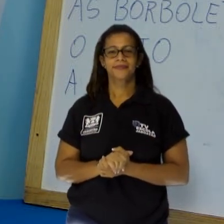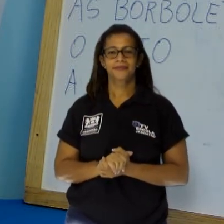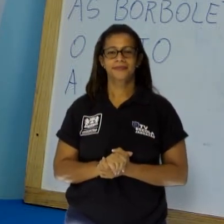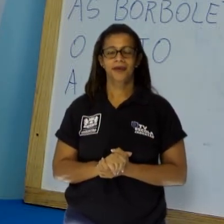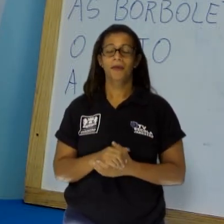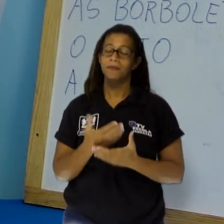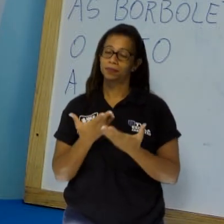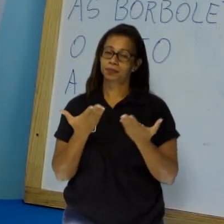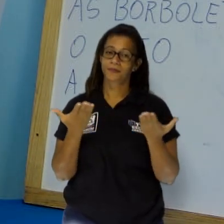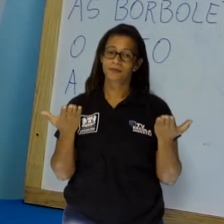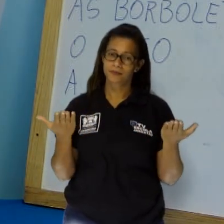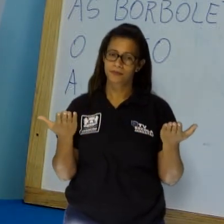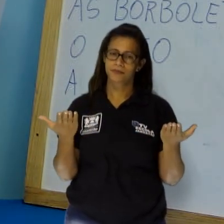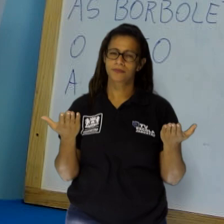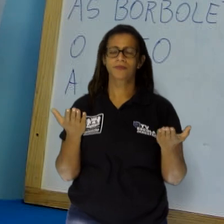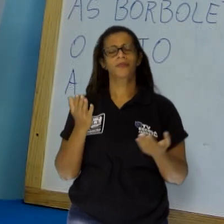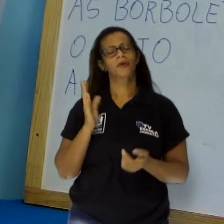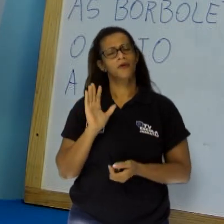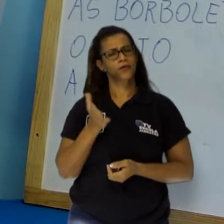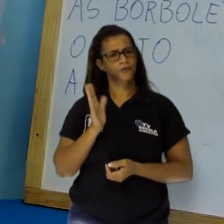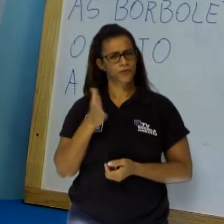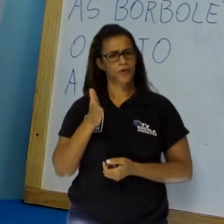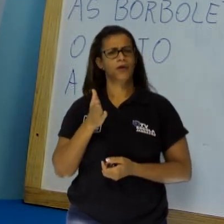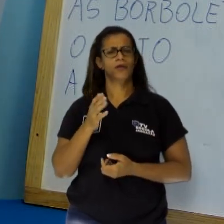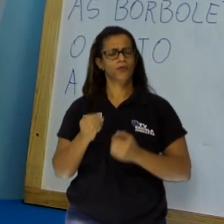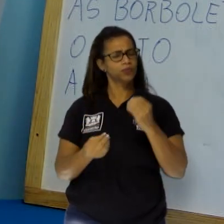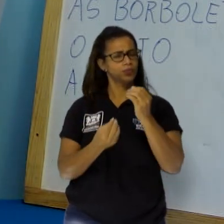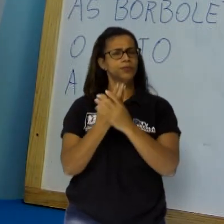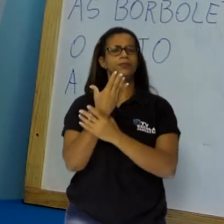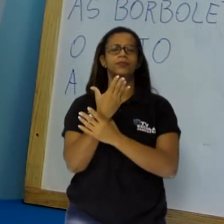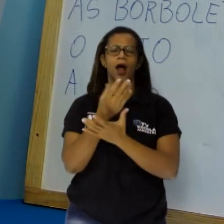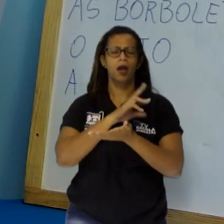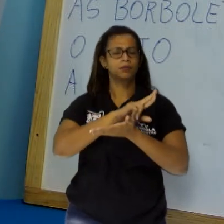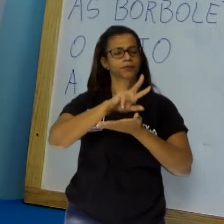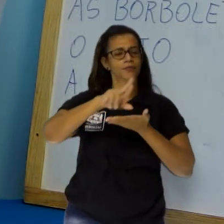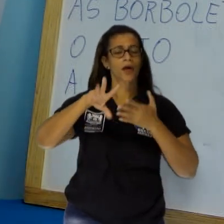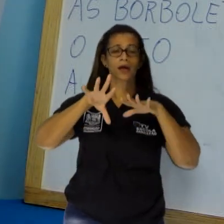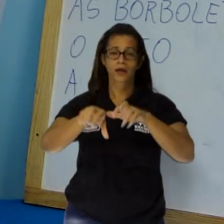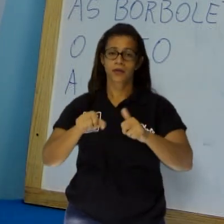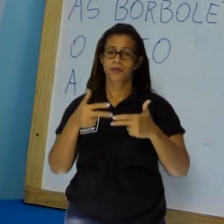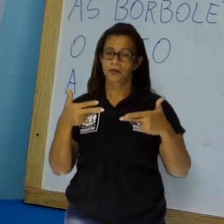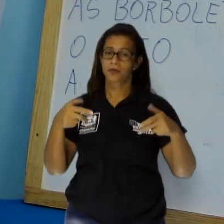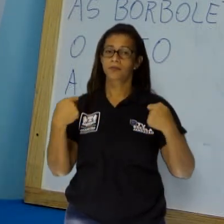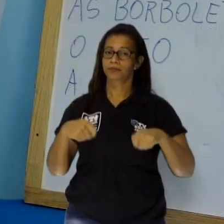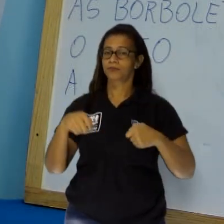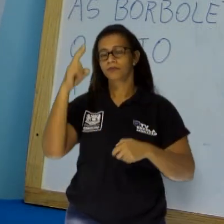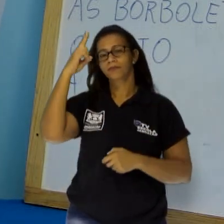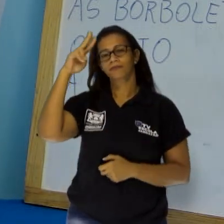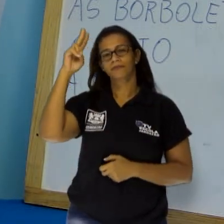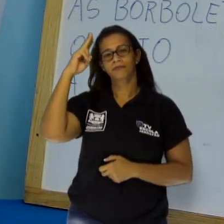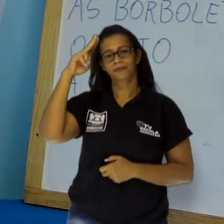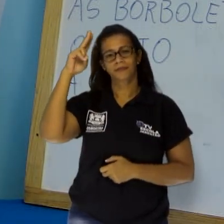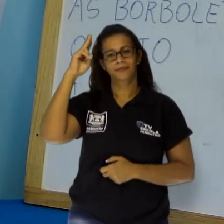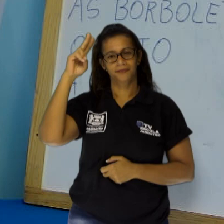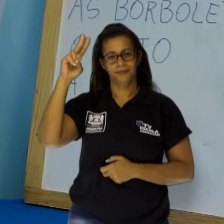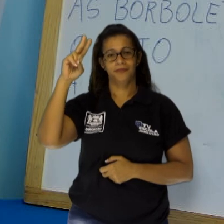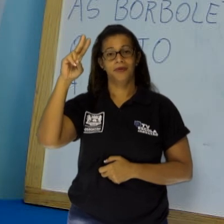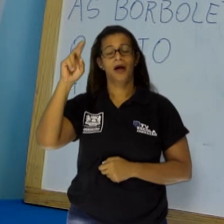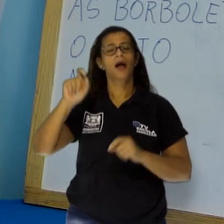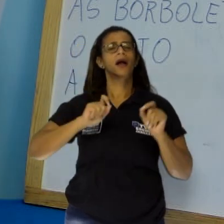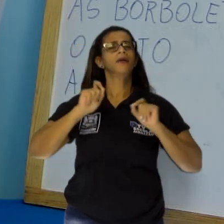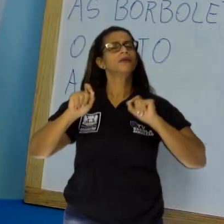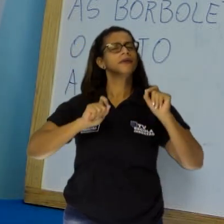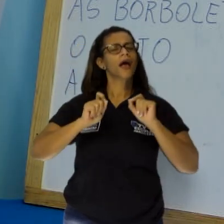conseguimos construir vários animais, precisamos lembrar de quê? Da nossa arca!